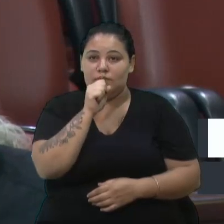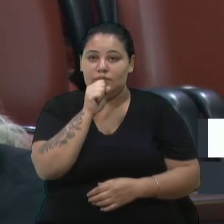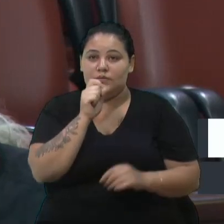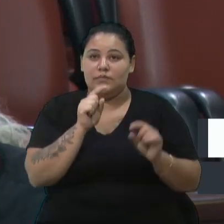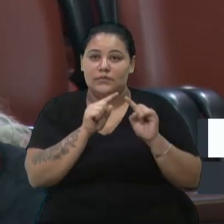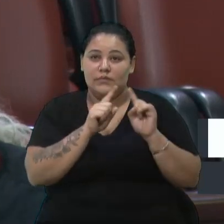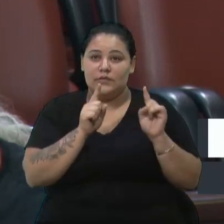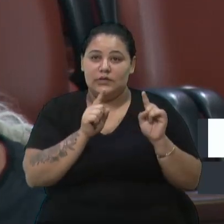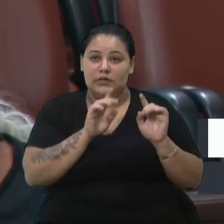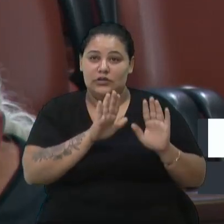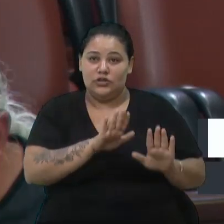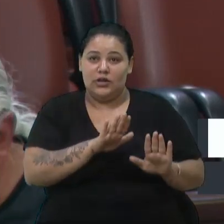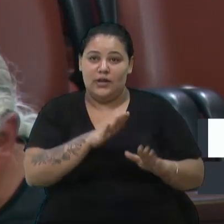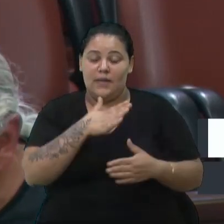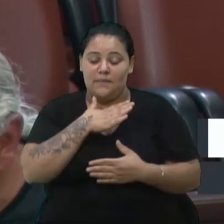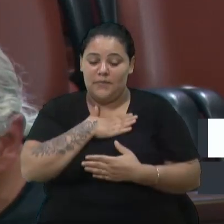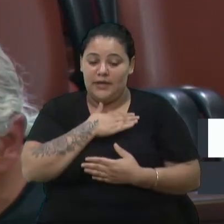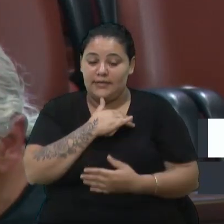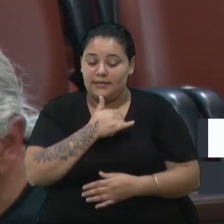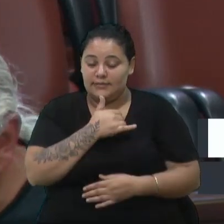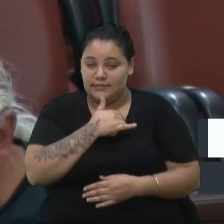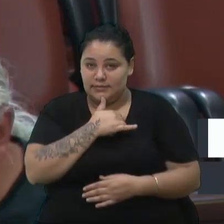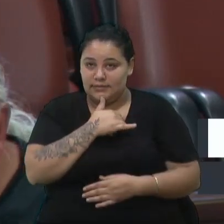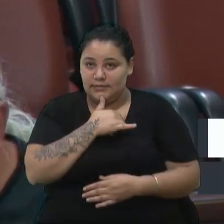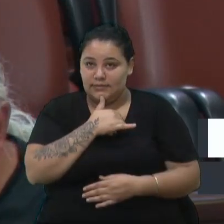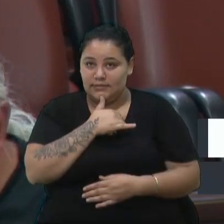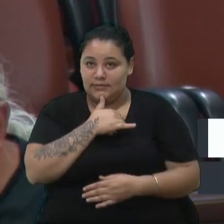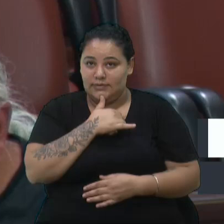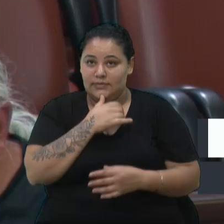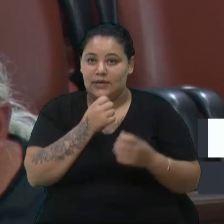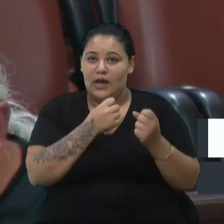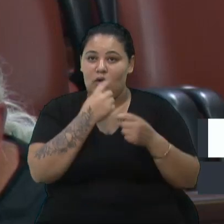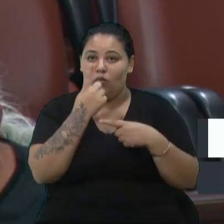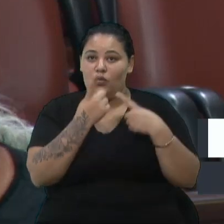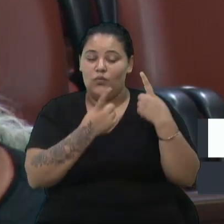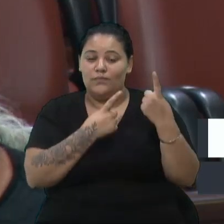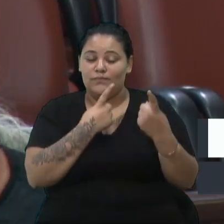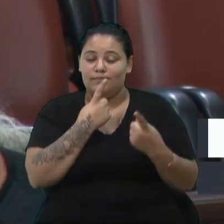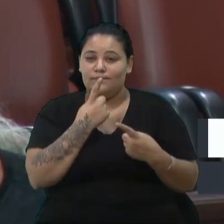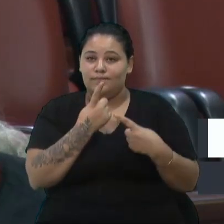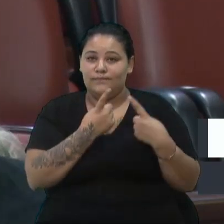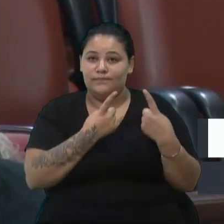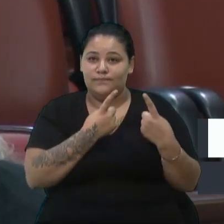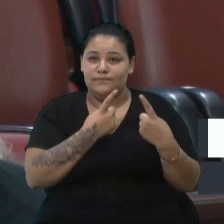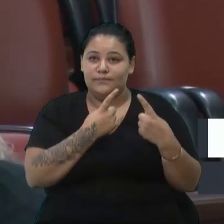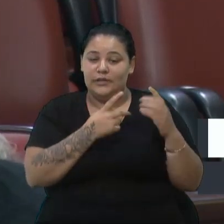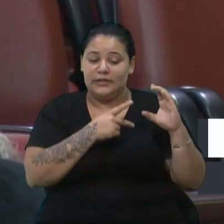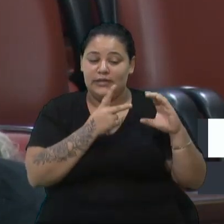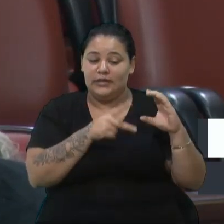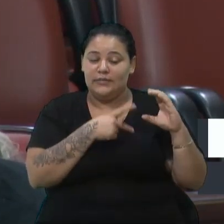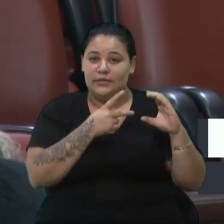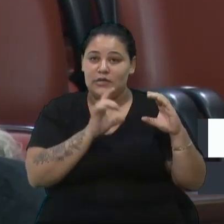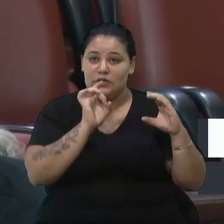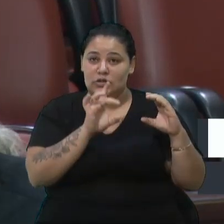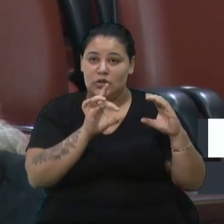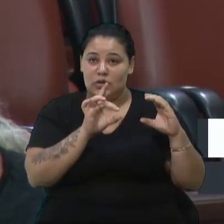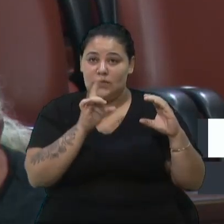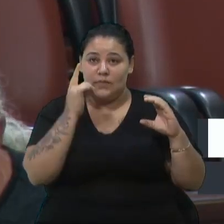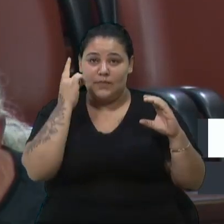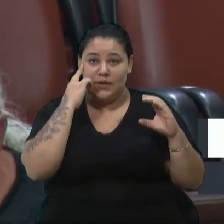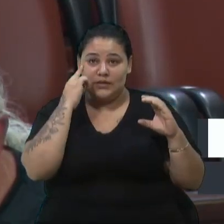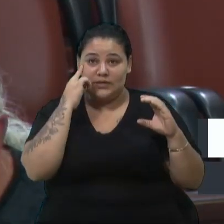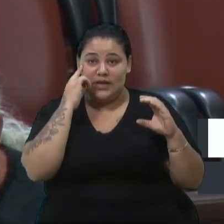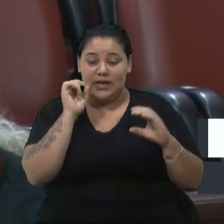deixar a minha tristeza, o meu repúdio, algumas categorias que por muitas vezes vêm aqui na Câmara só pensar em aumento de salário,